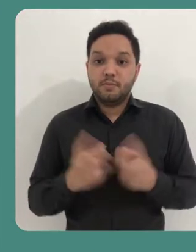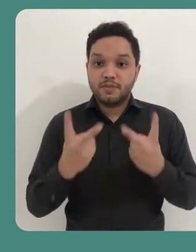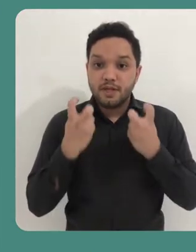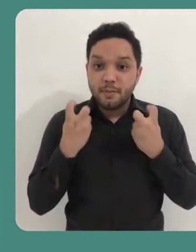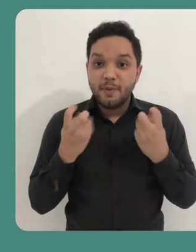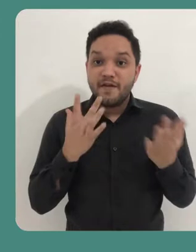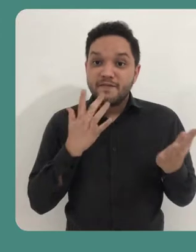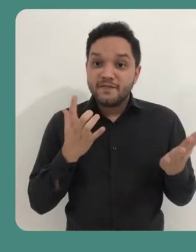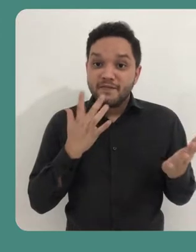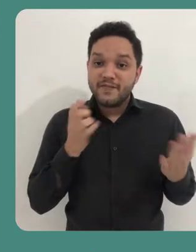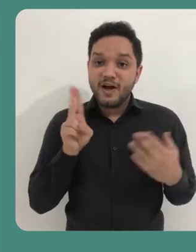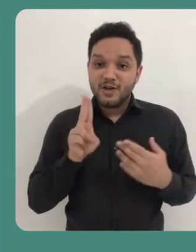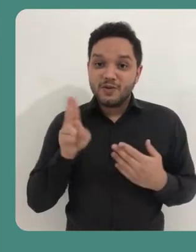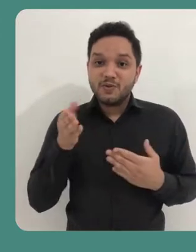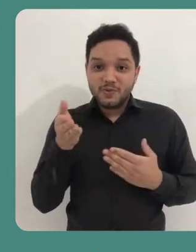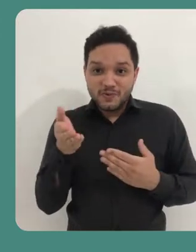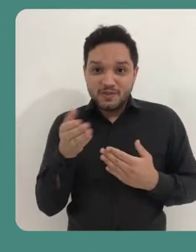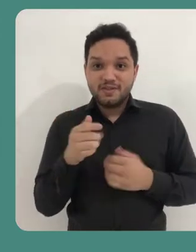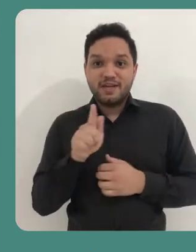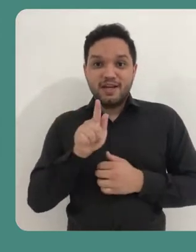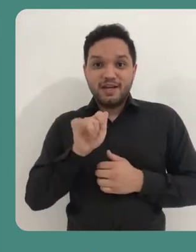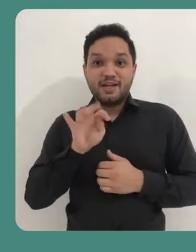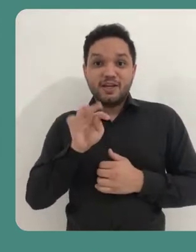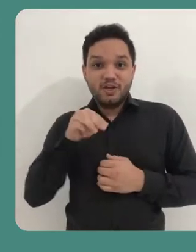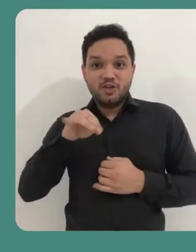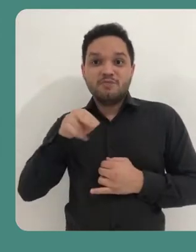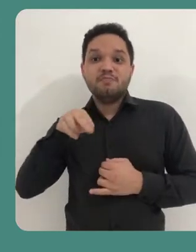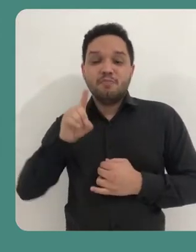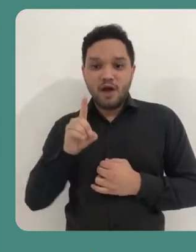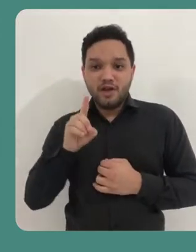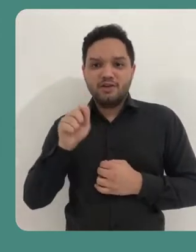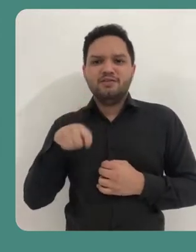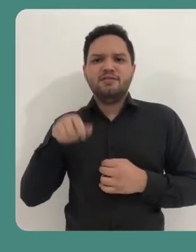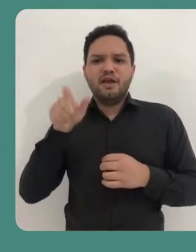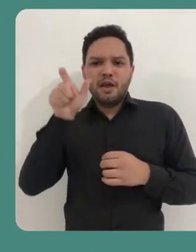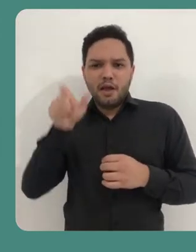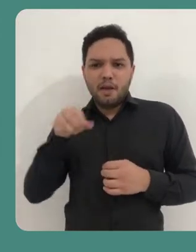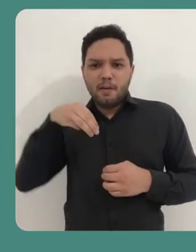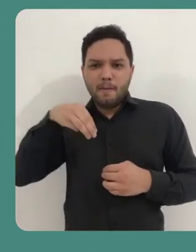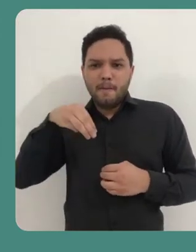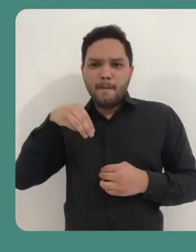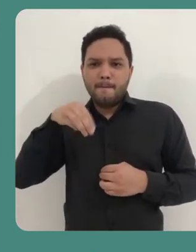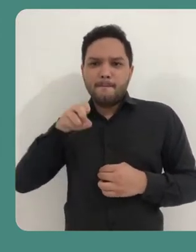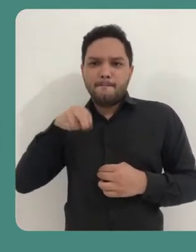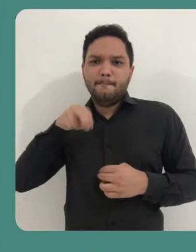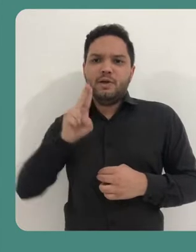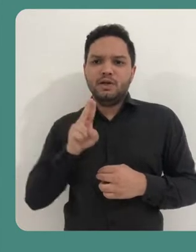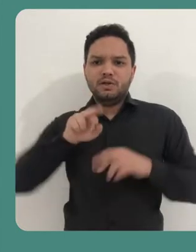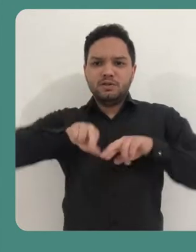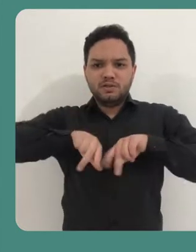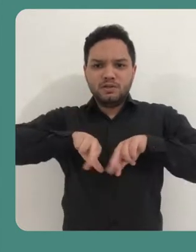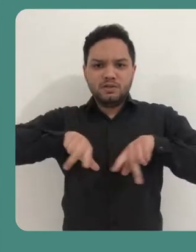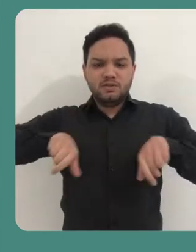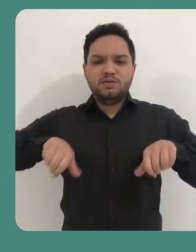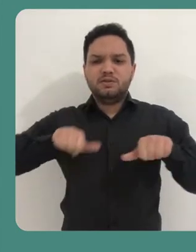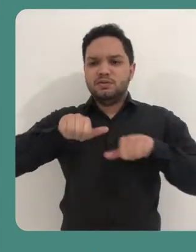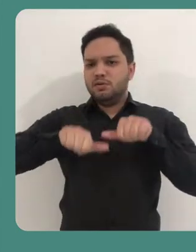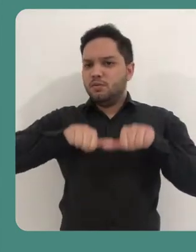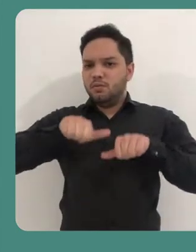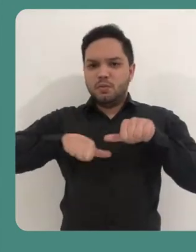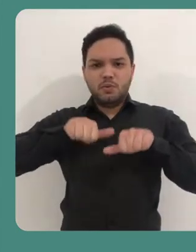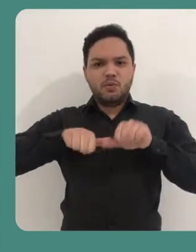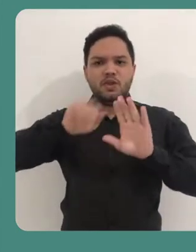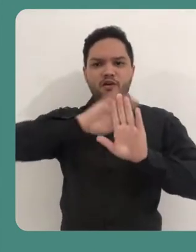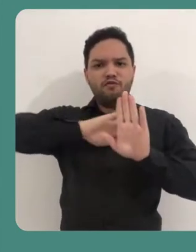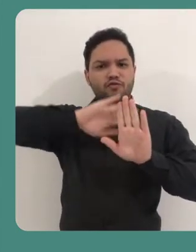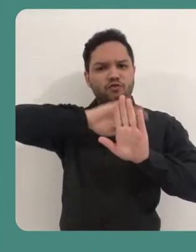Viu também como que é fácil trabalhar aqui nesta ferramenta do GitMind? Ele tem uma série de menus laterais, onde você pode